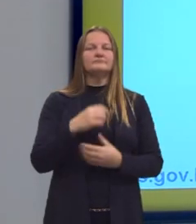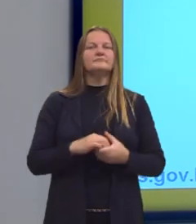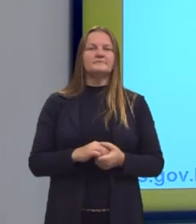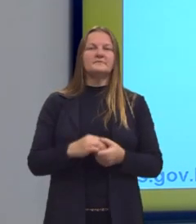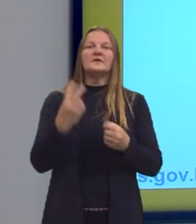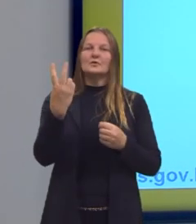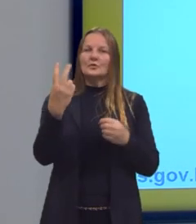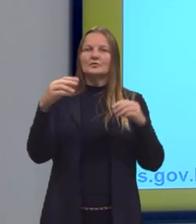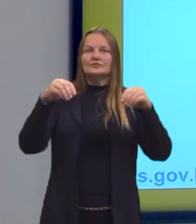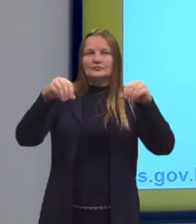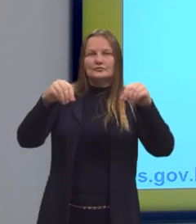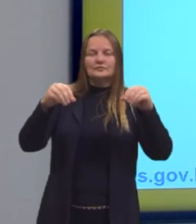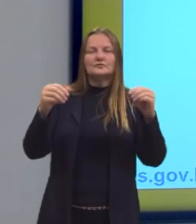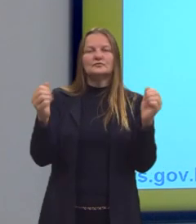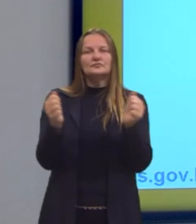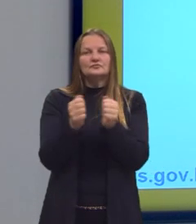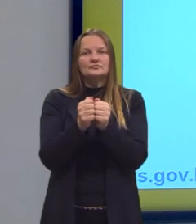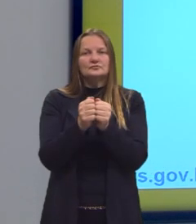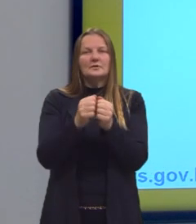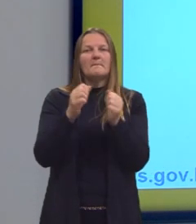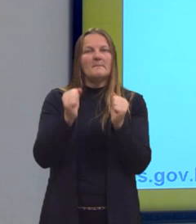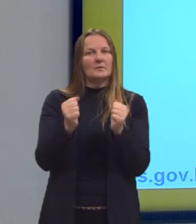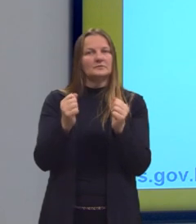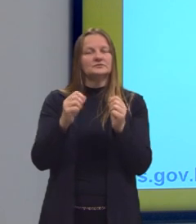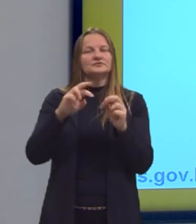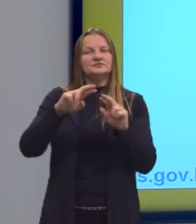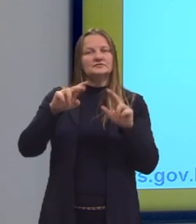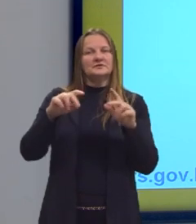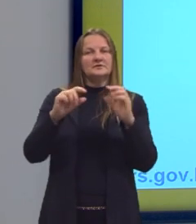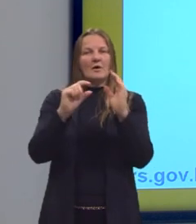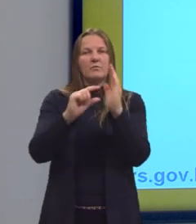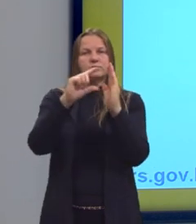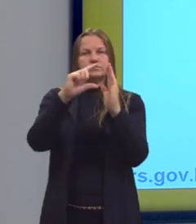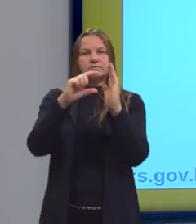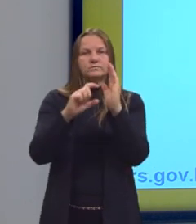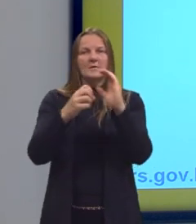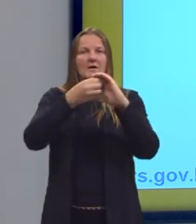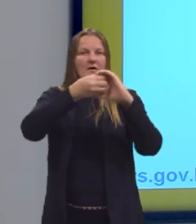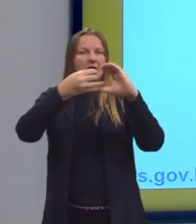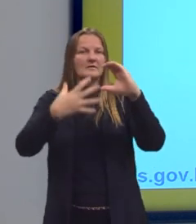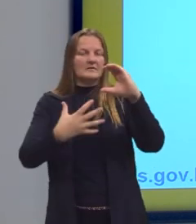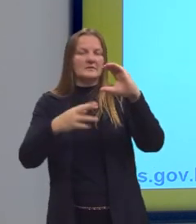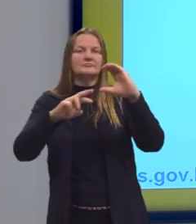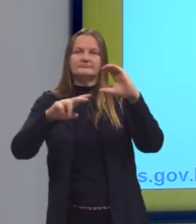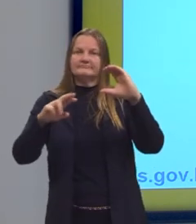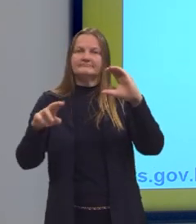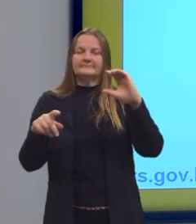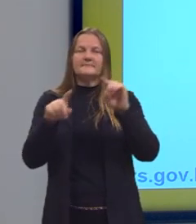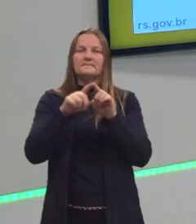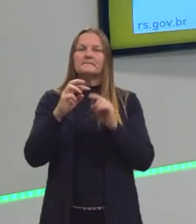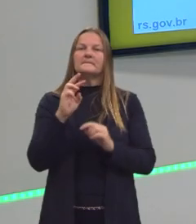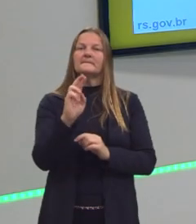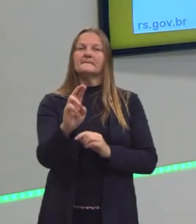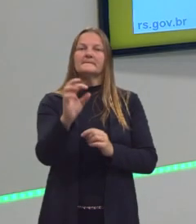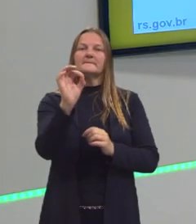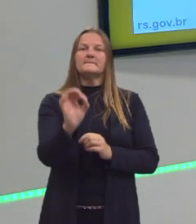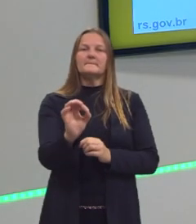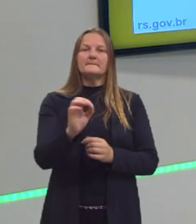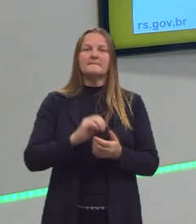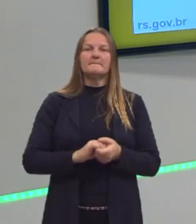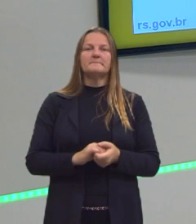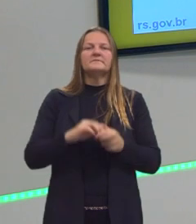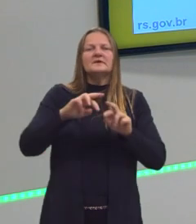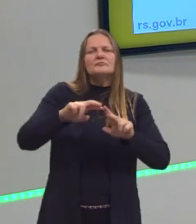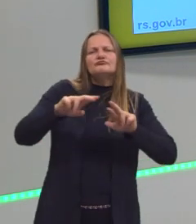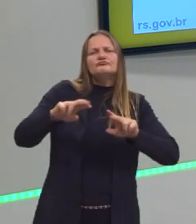componentes, eles podem apresentar diferentes quantidades e características. E como resultado, então, existem